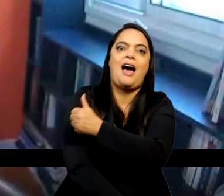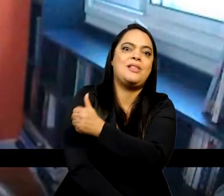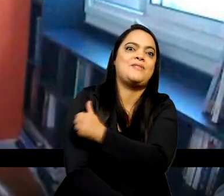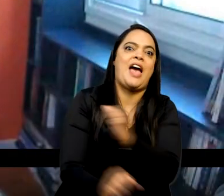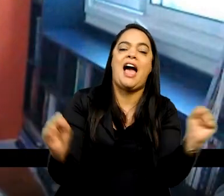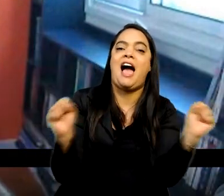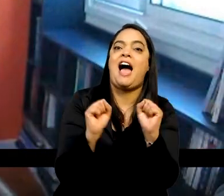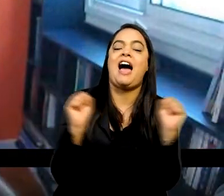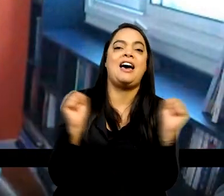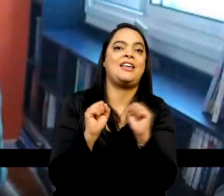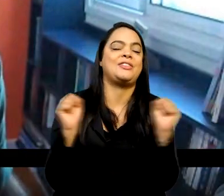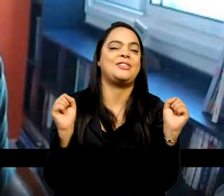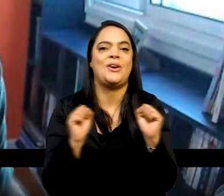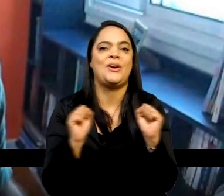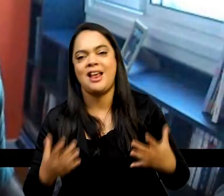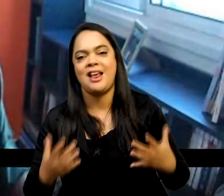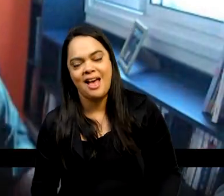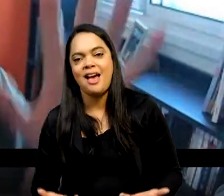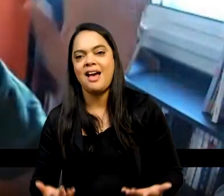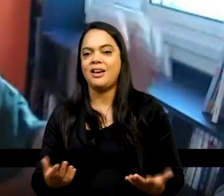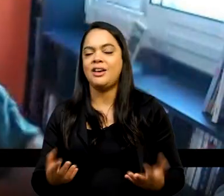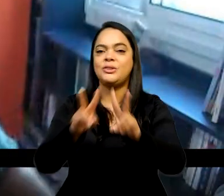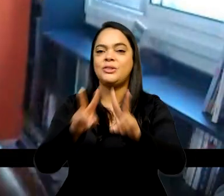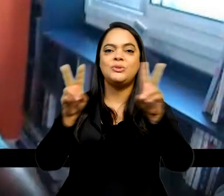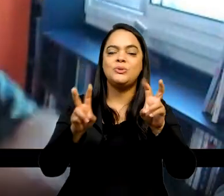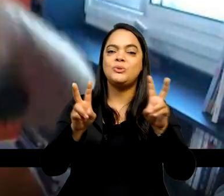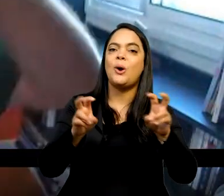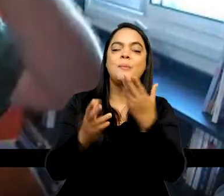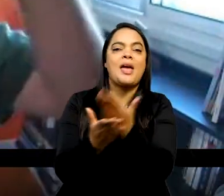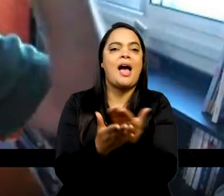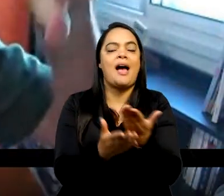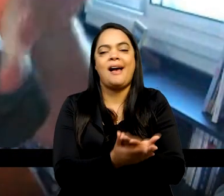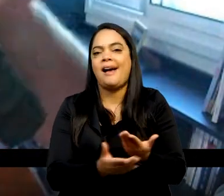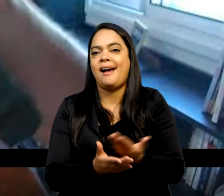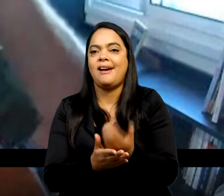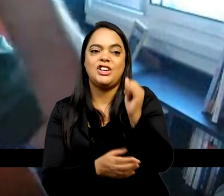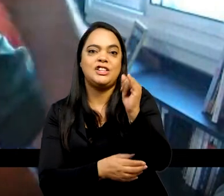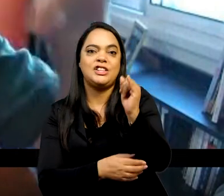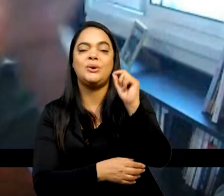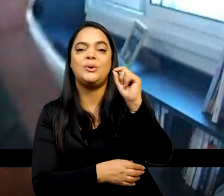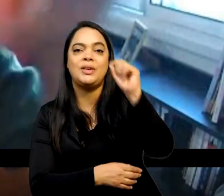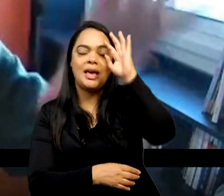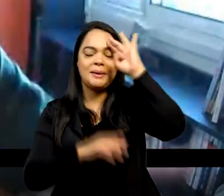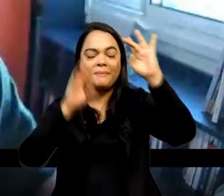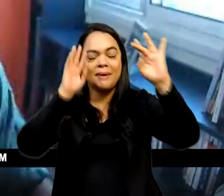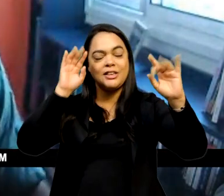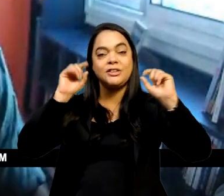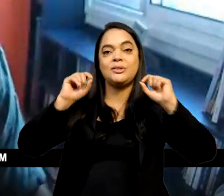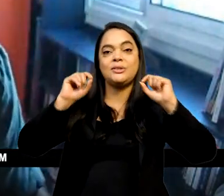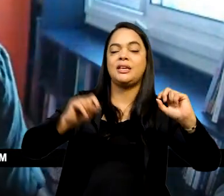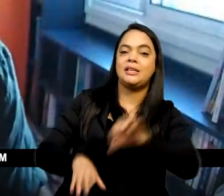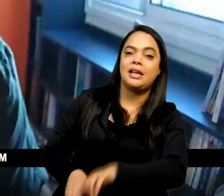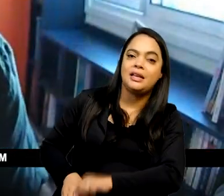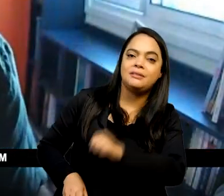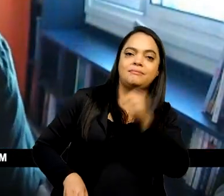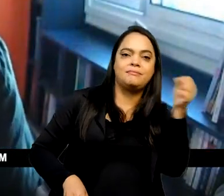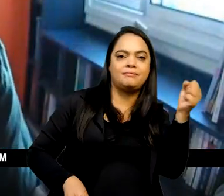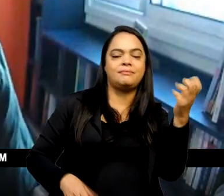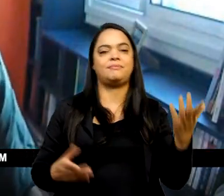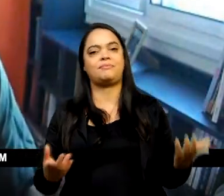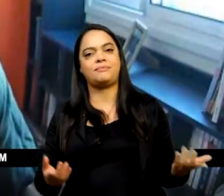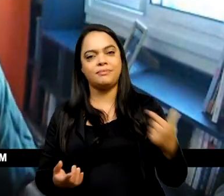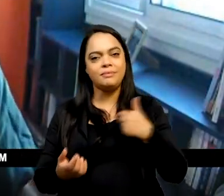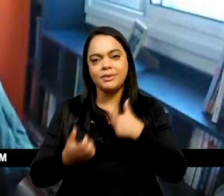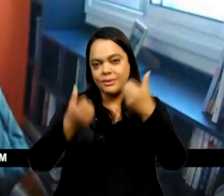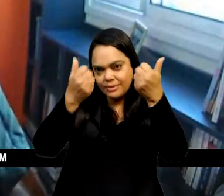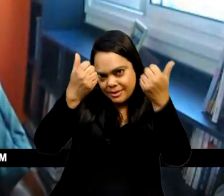imagéticas da independência. Então é mais ou menos isso, Adriana. Estou julgando algumas questões, abrindo também alguns flancos, mas